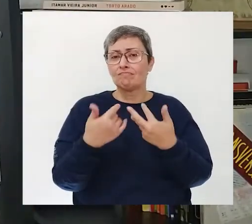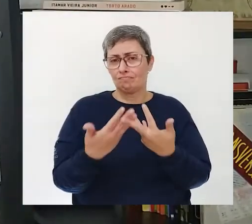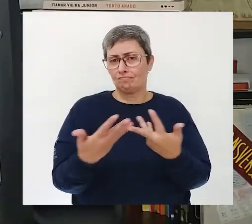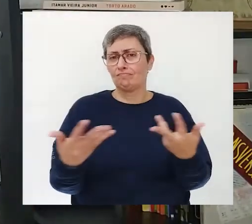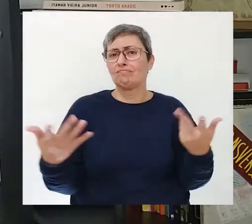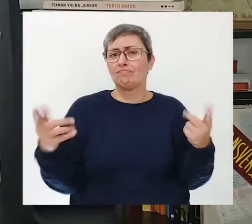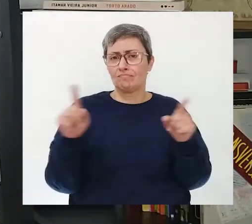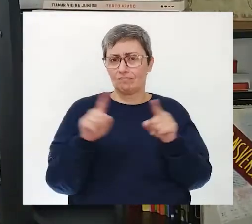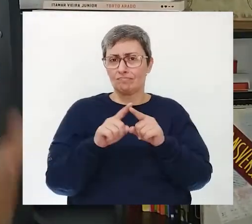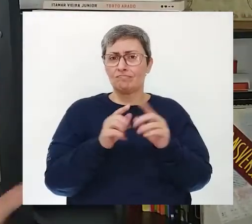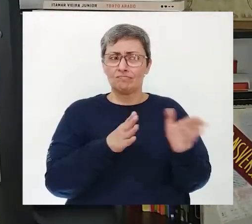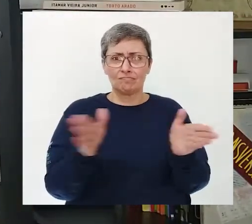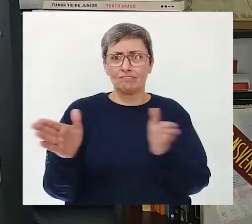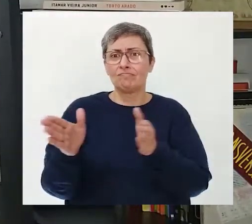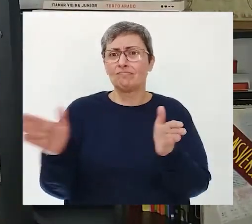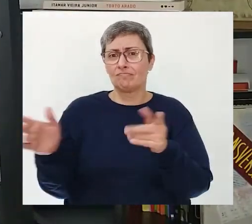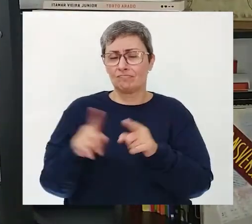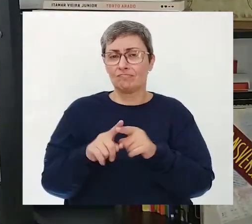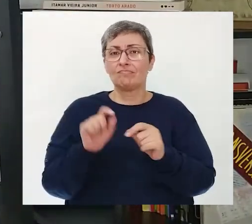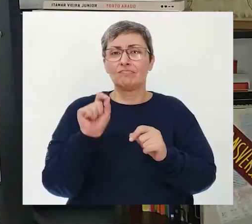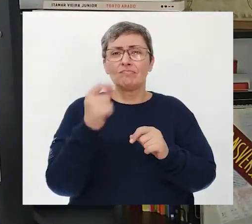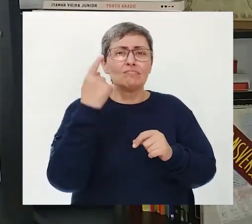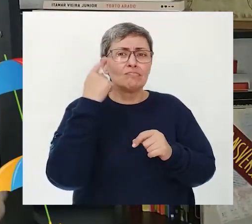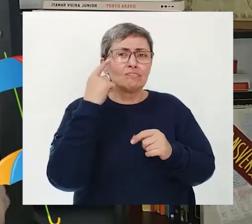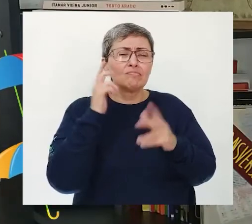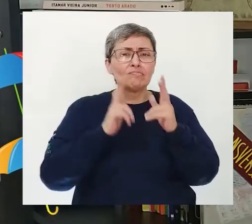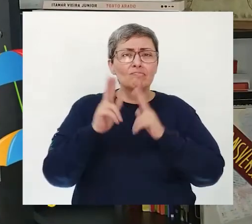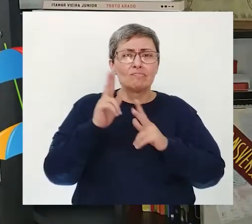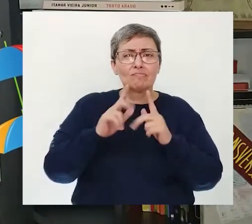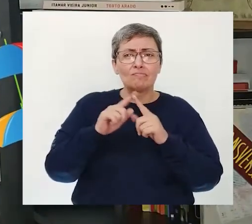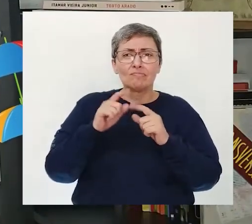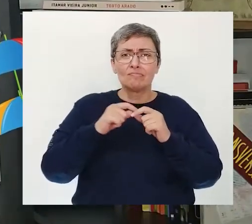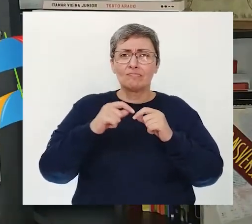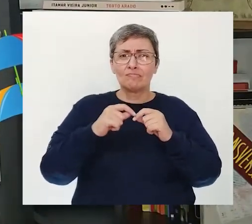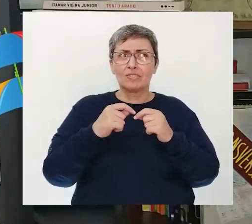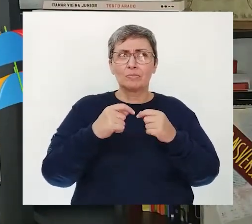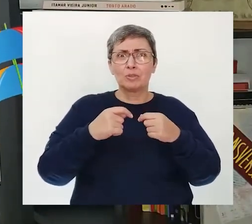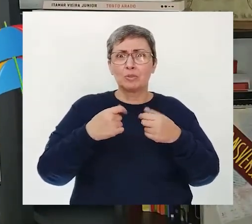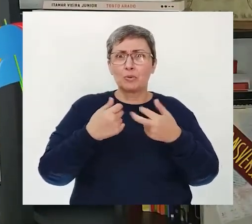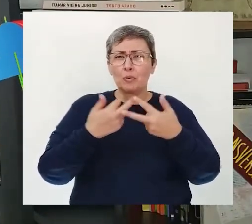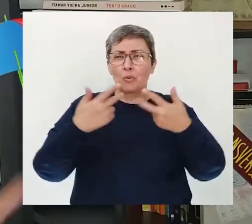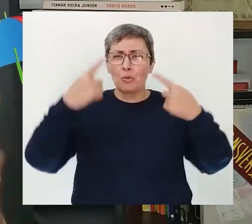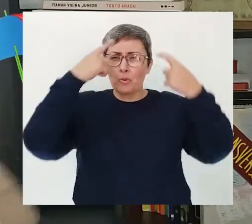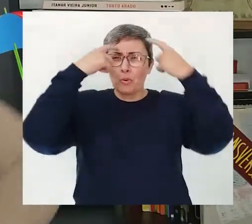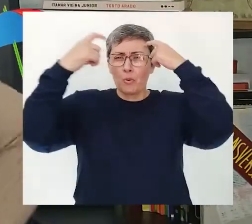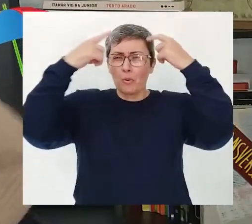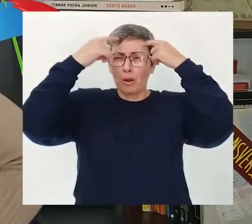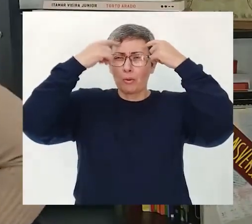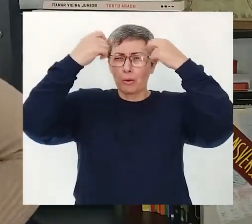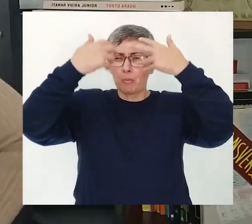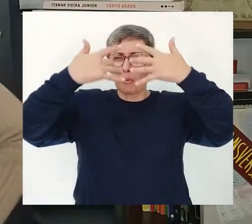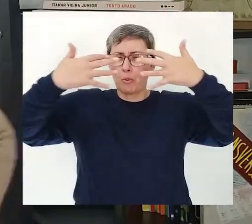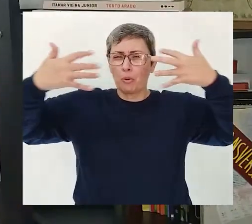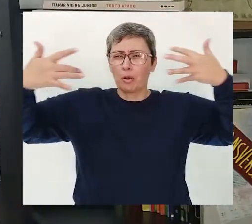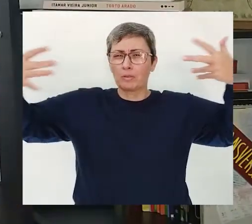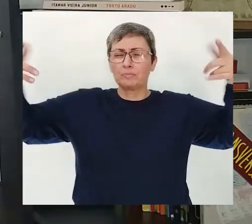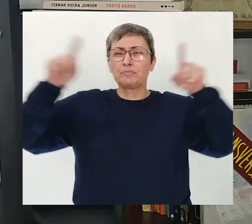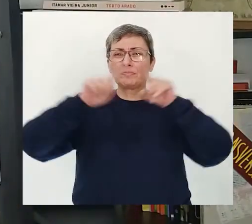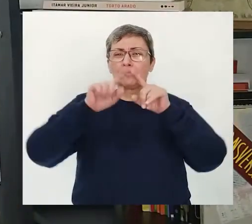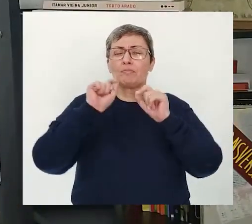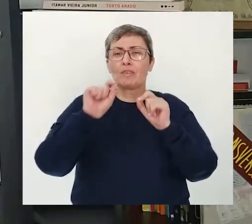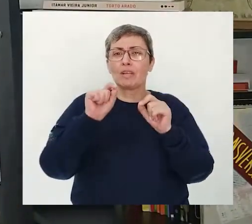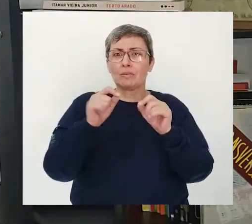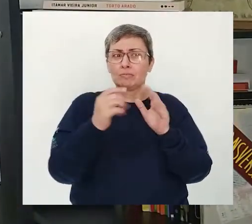ir aí Para muitos caminhos Para escolher Vocês já ouviram falar Sobre chuva de ideias? Já ouviram essa expressão? Então essa